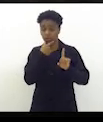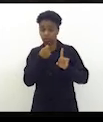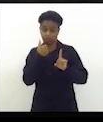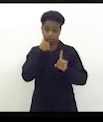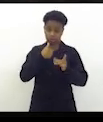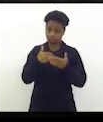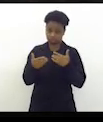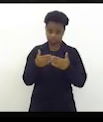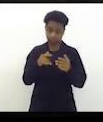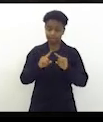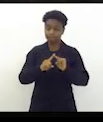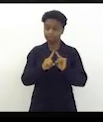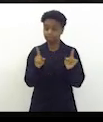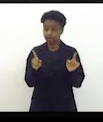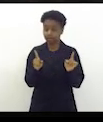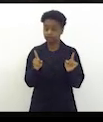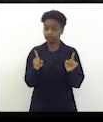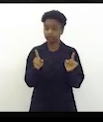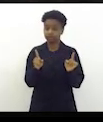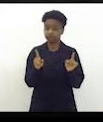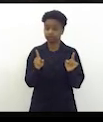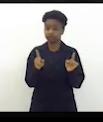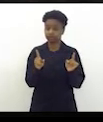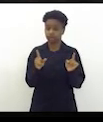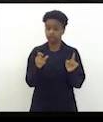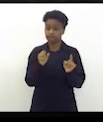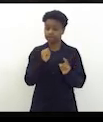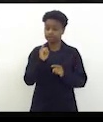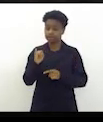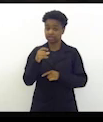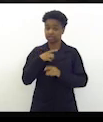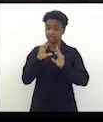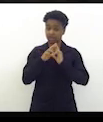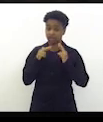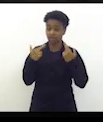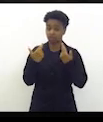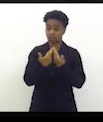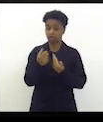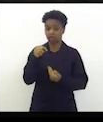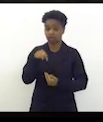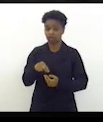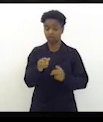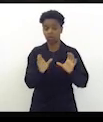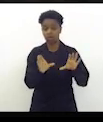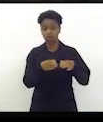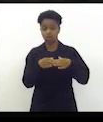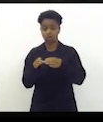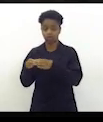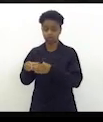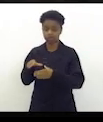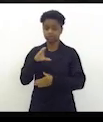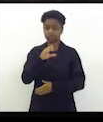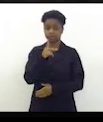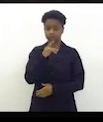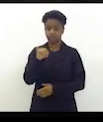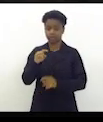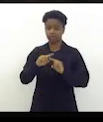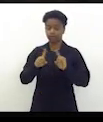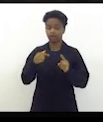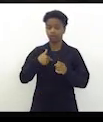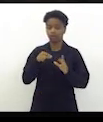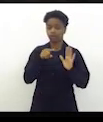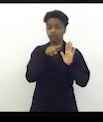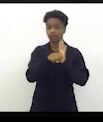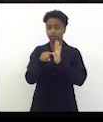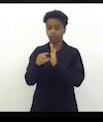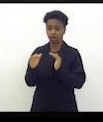mulher mas quando nós temos aqui algum tipo de reunião as comissões a CPI e eu pergunto as autoridades